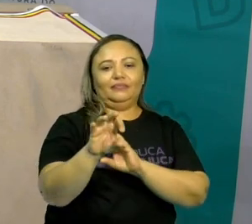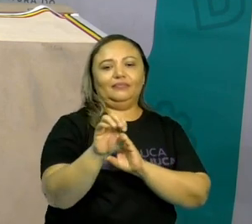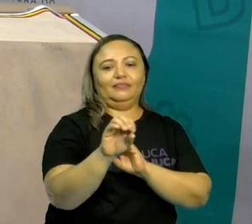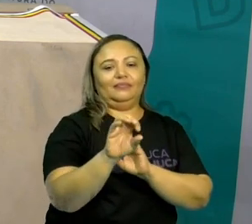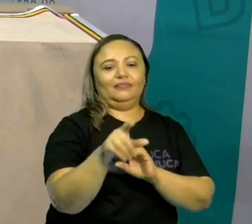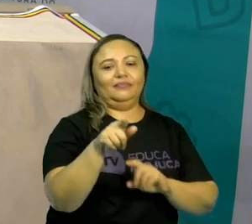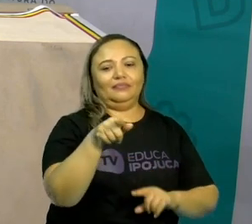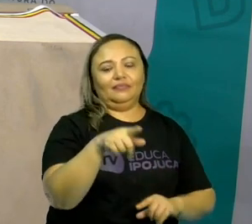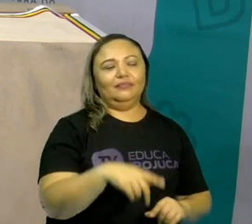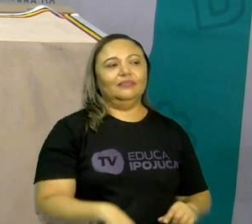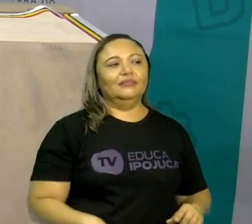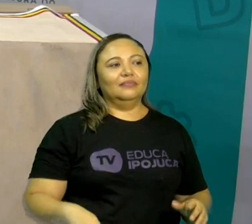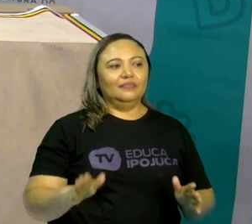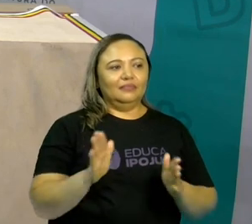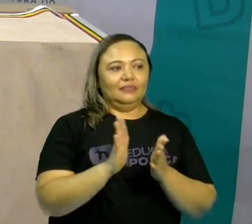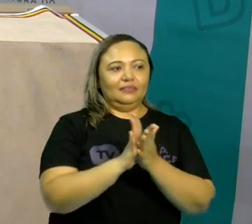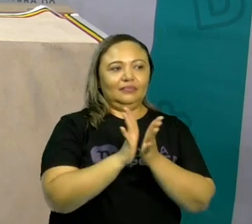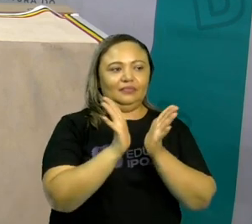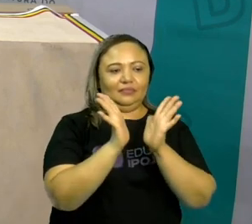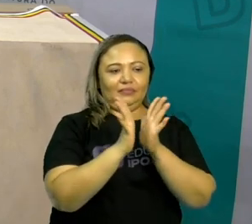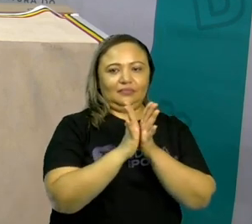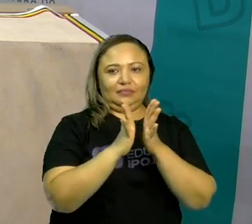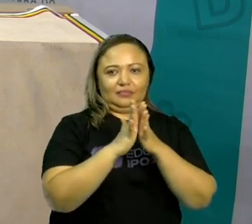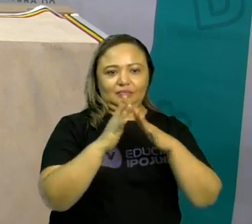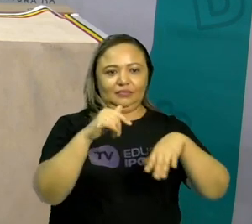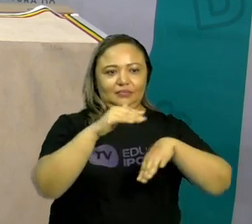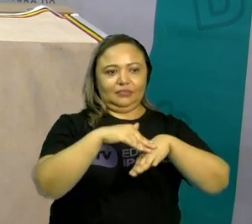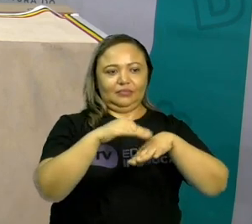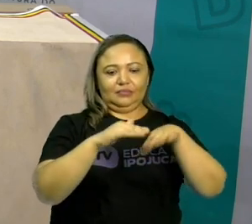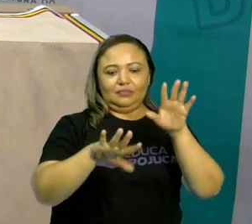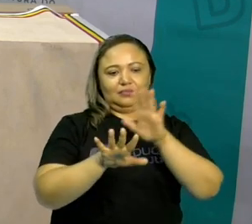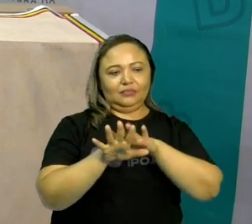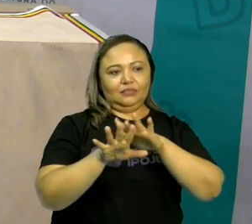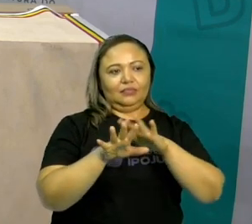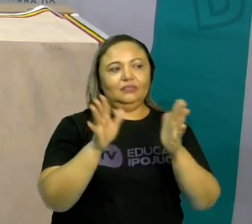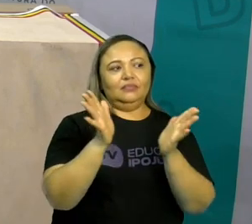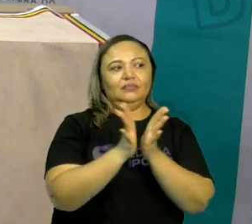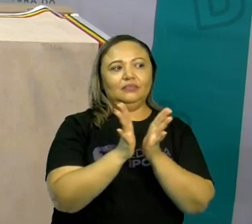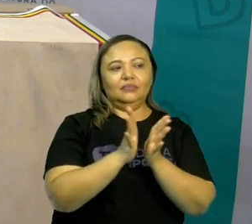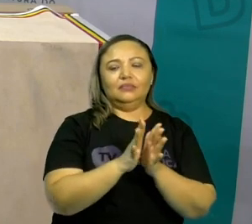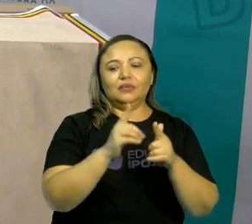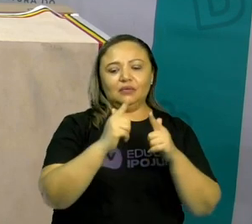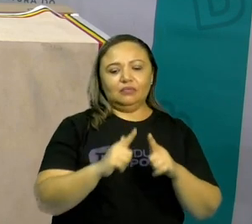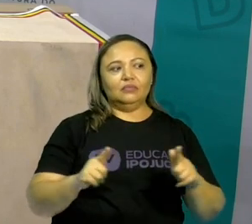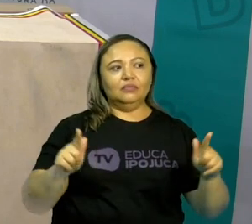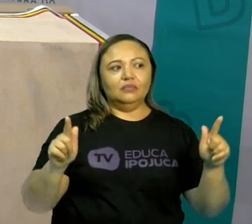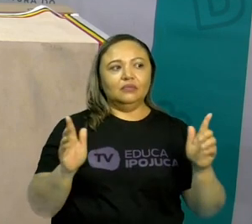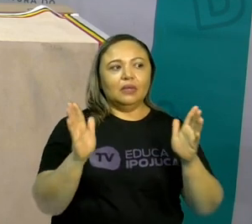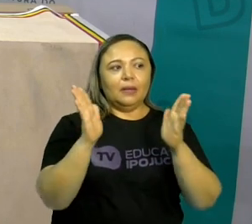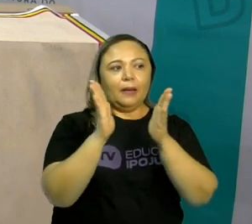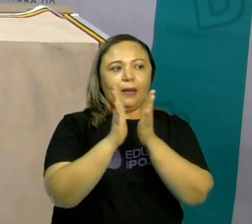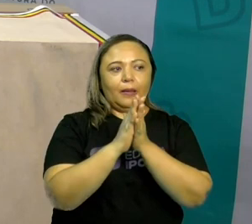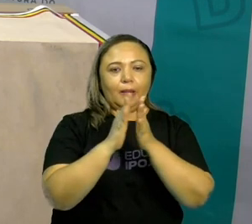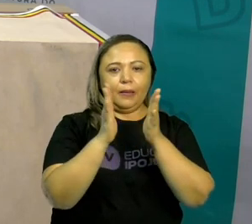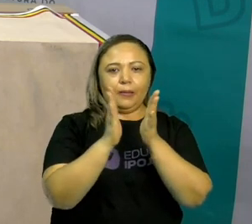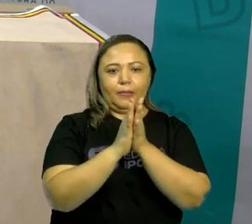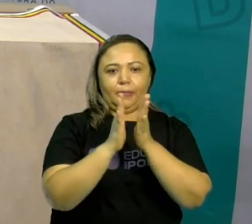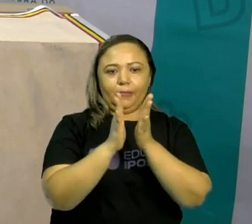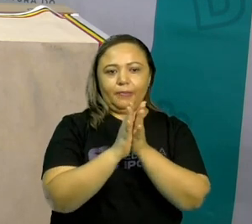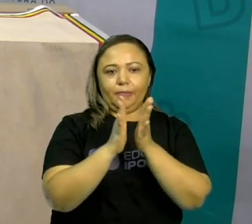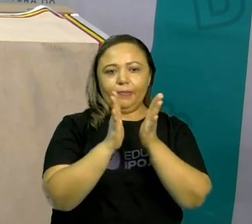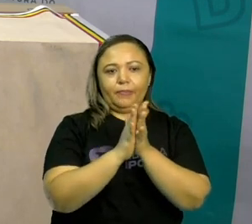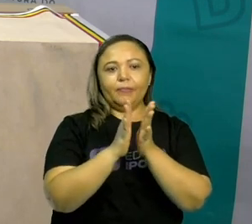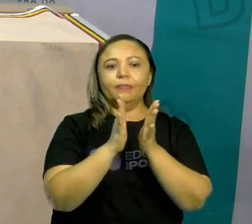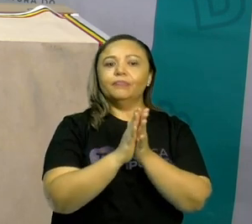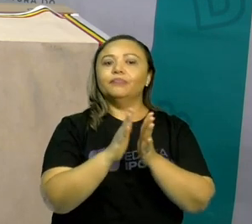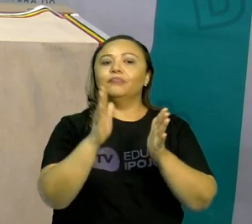vai só bater as mãozinhas e a musiquinha é assim, ó. Vai começar